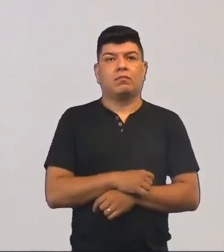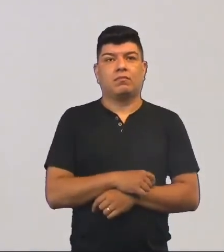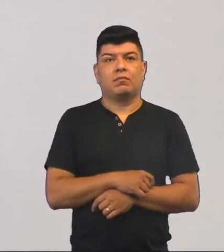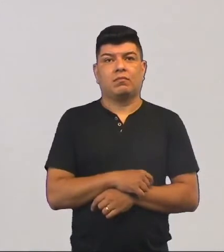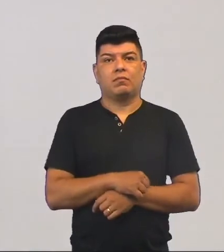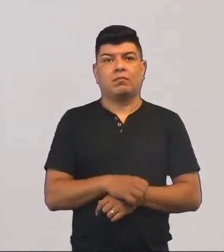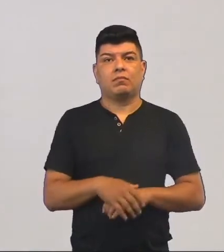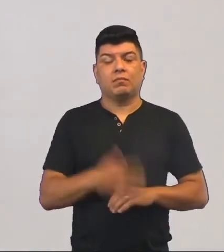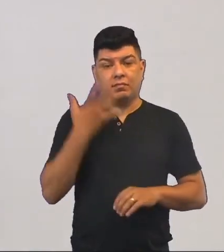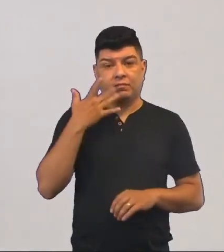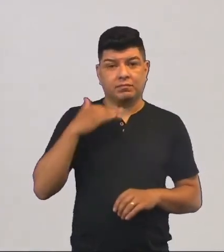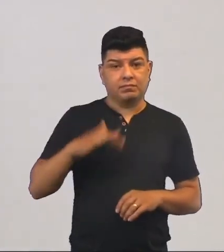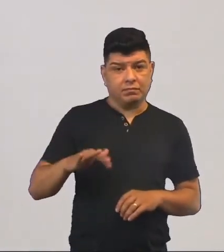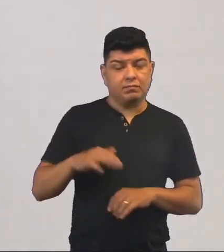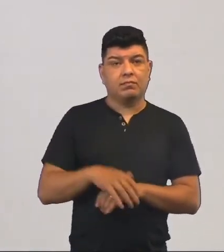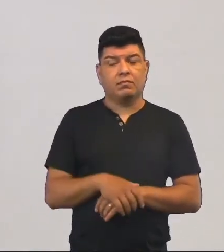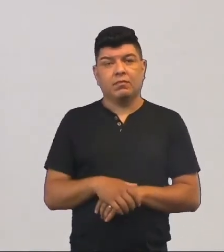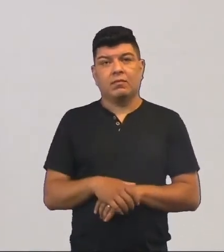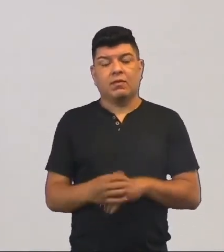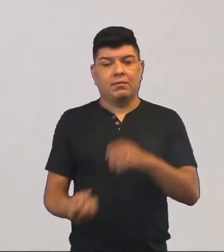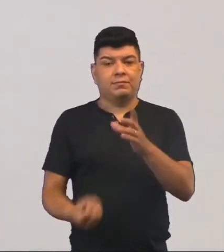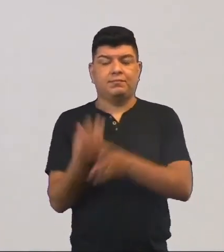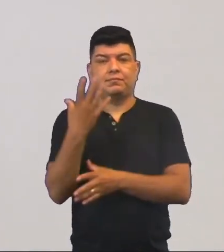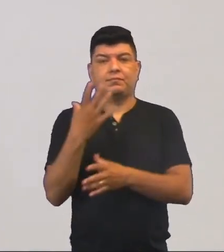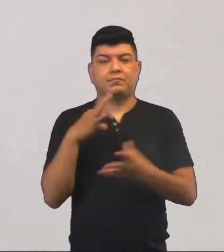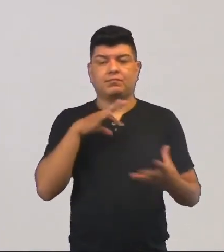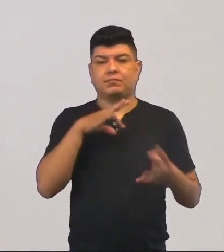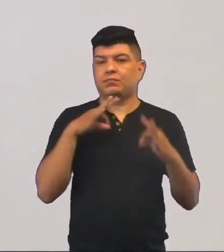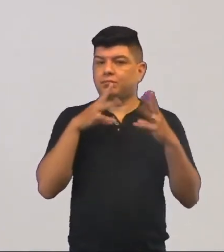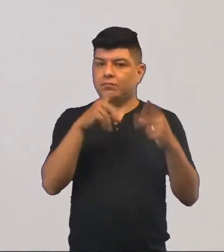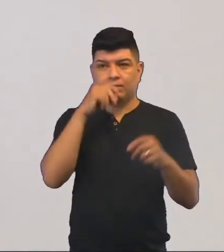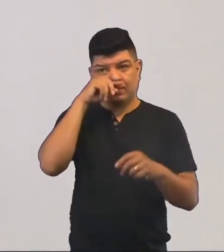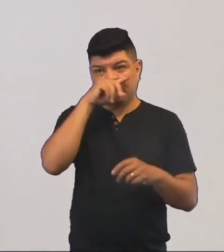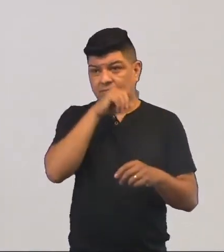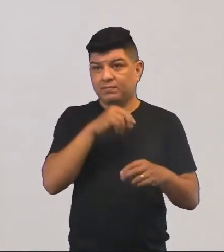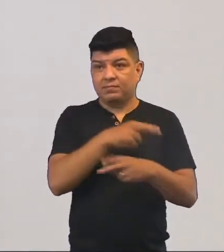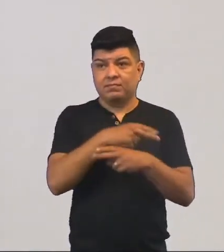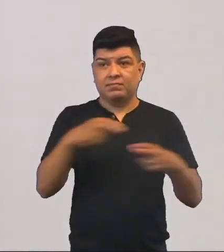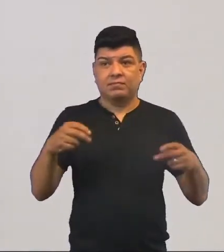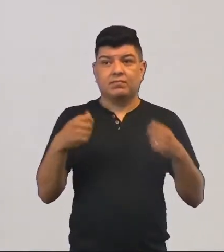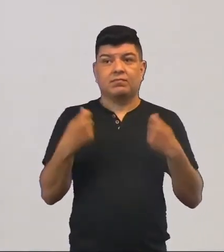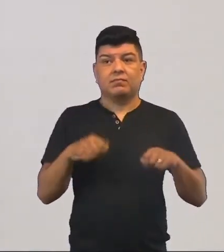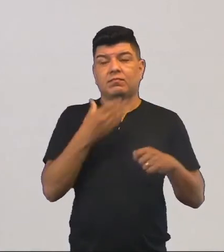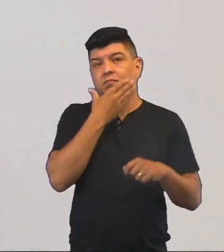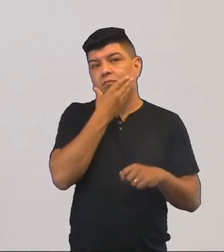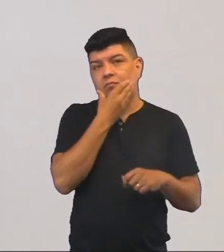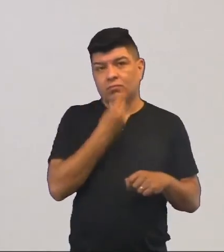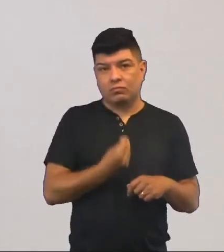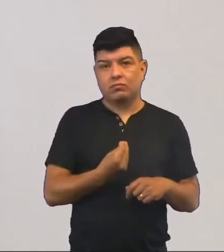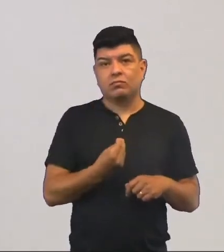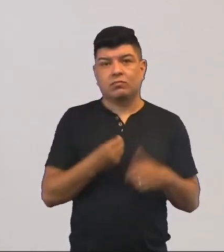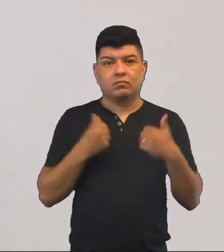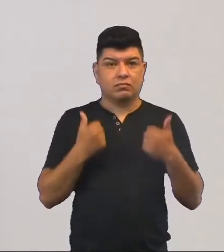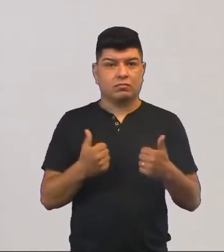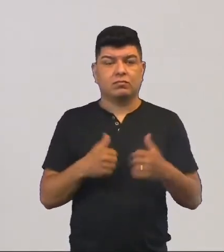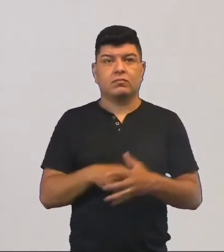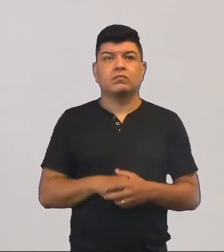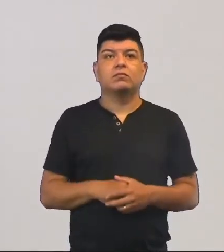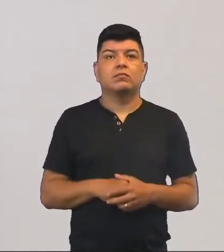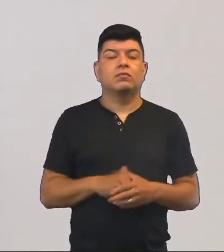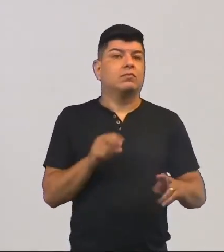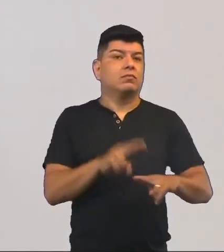Então, crianças, o surgimento de todas as coisas surgiram das necessidades do homem. Certinho.